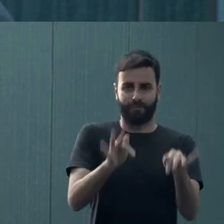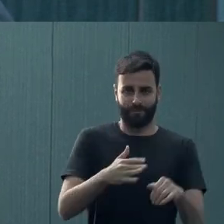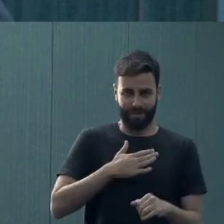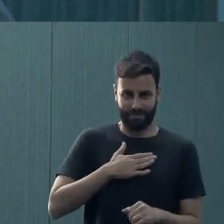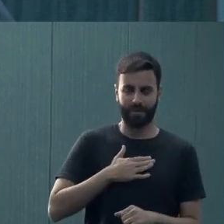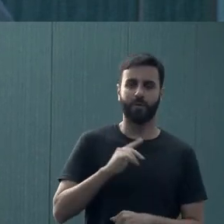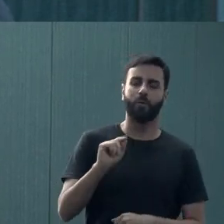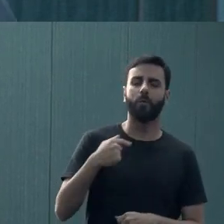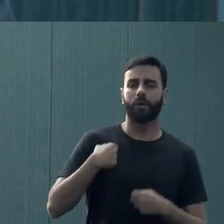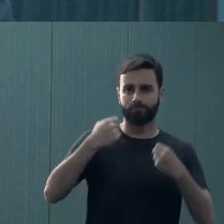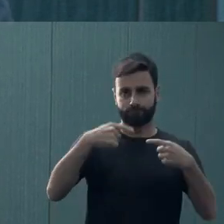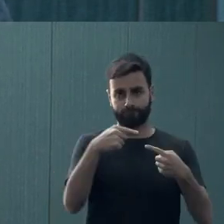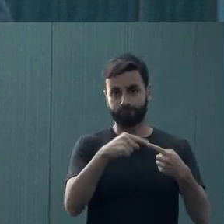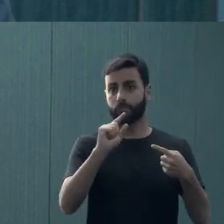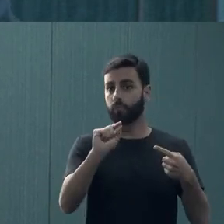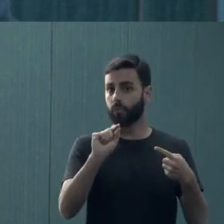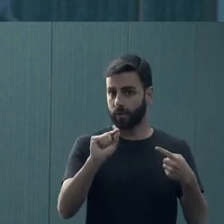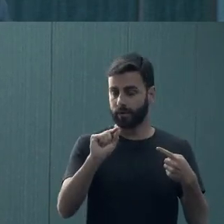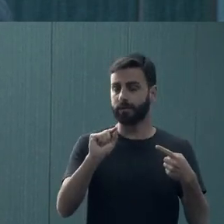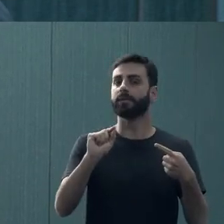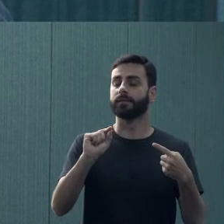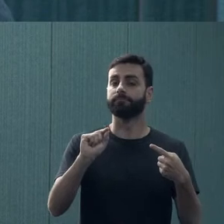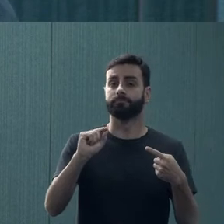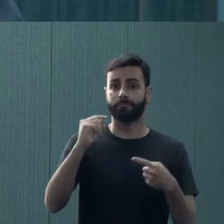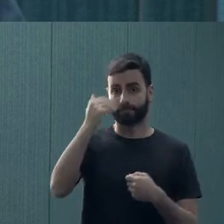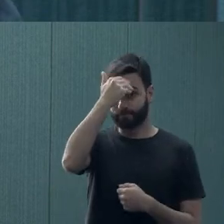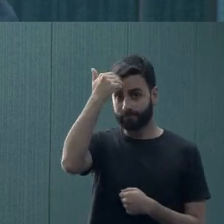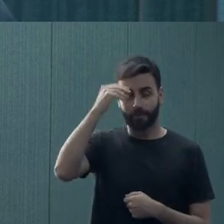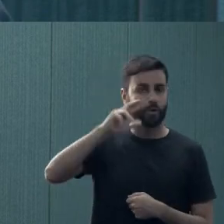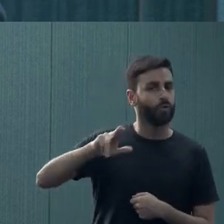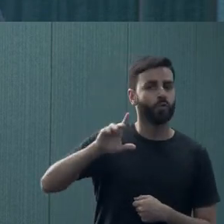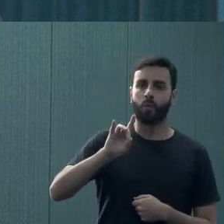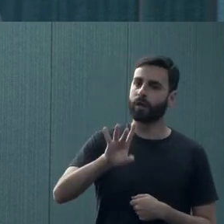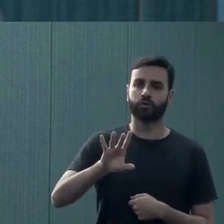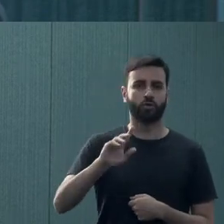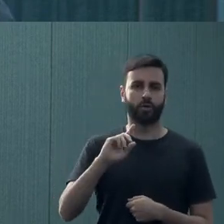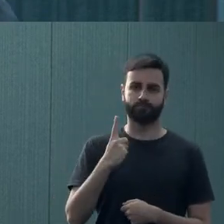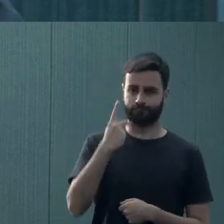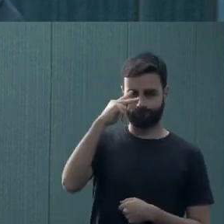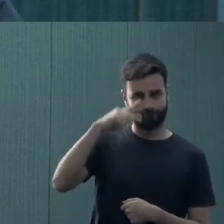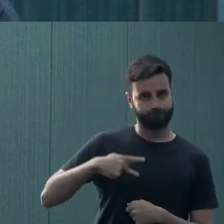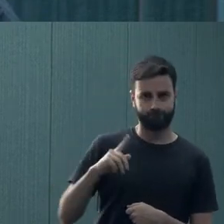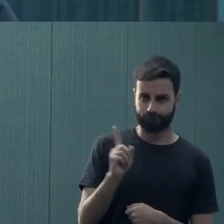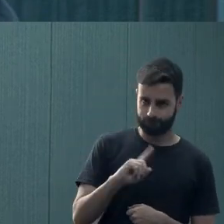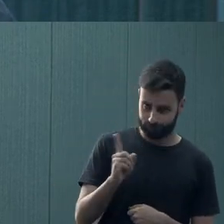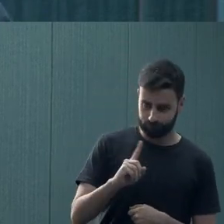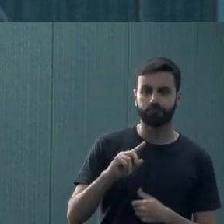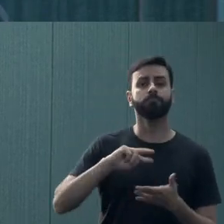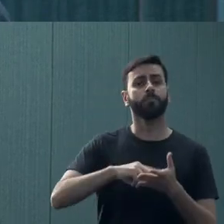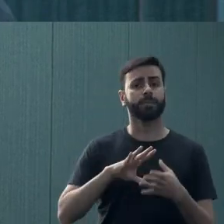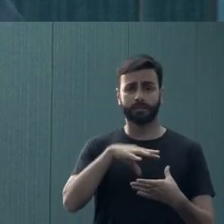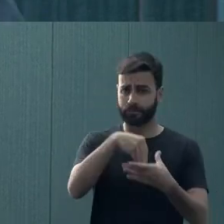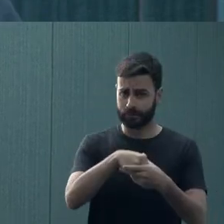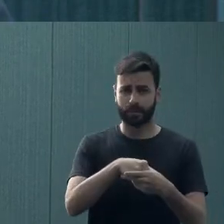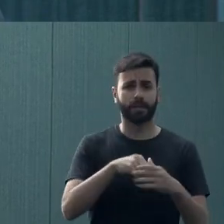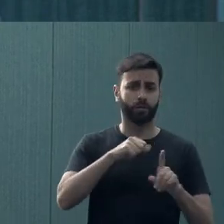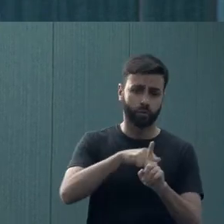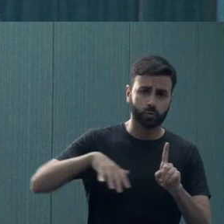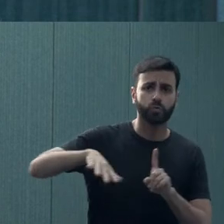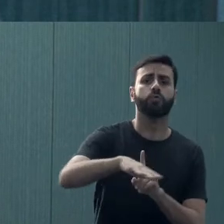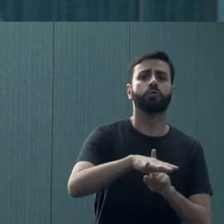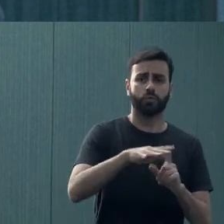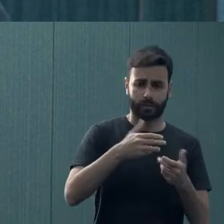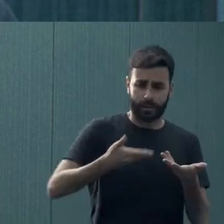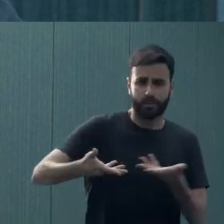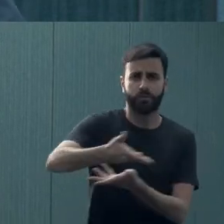eu só gostaria de destacar algumas coisas. Primeiro, saúde mental não é apenas uma questão individual, mas a saúde mental reflete o mundo e as incertezas de